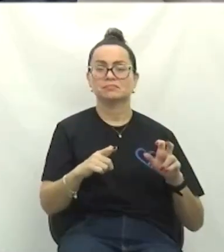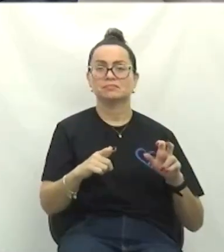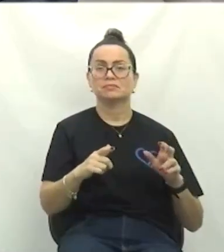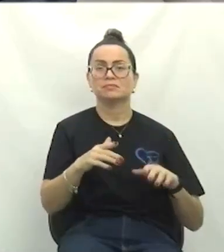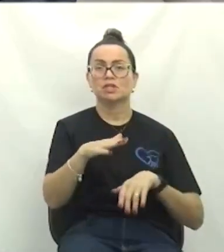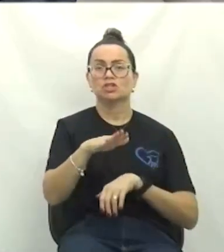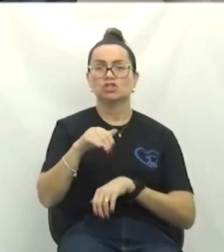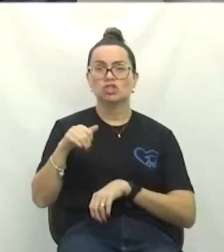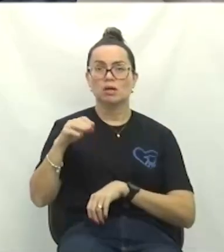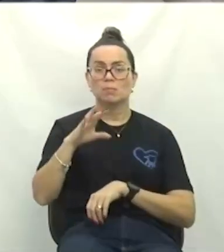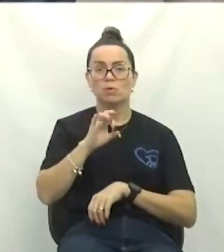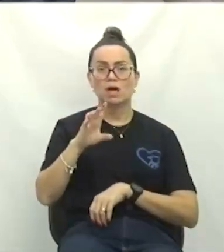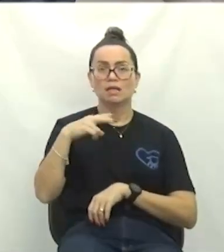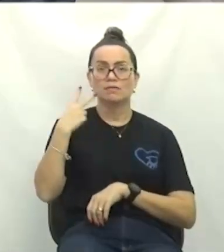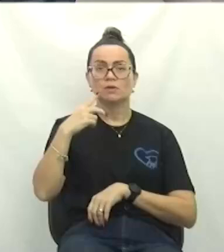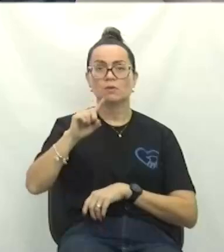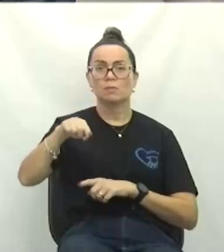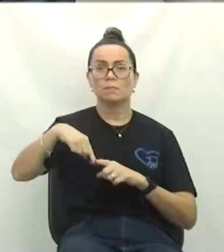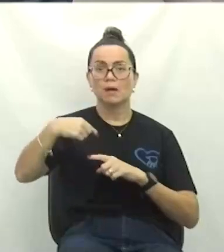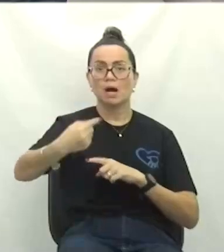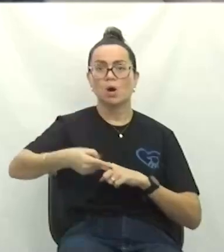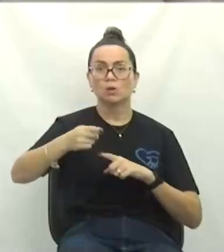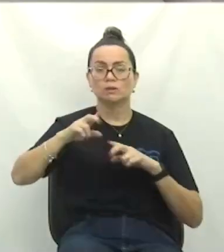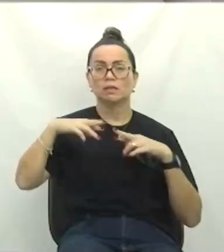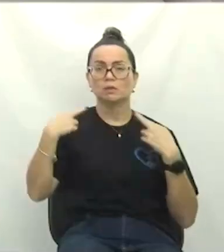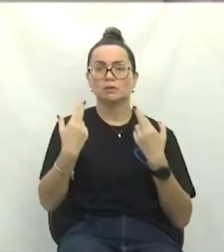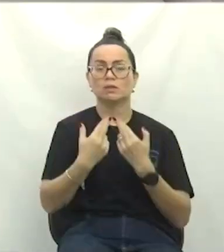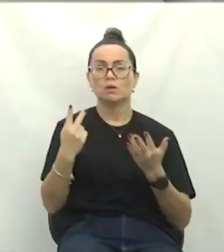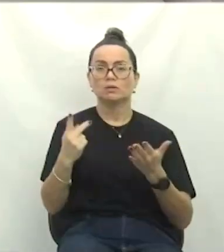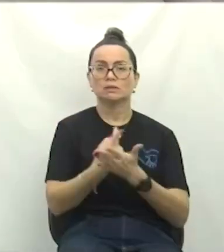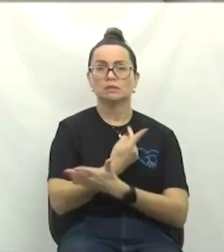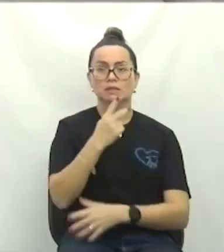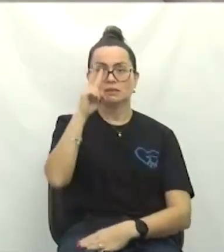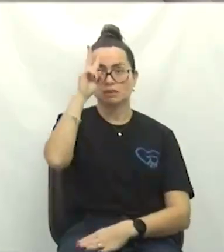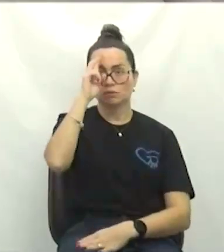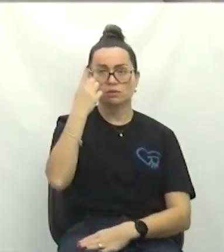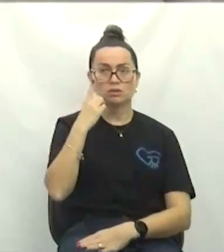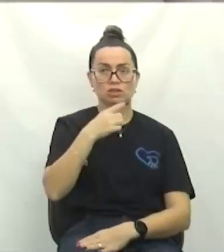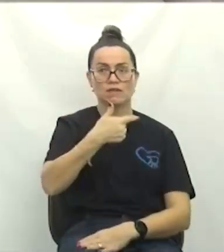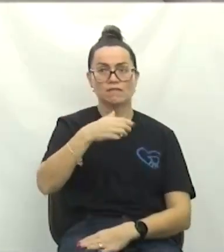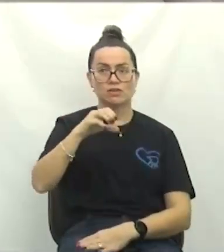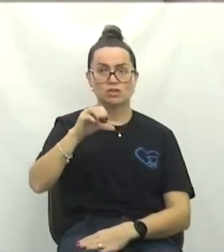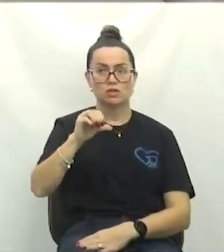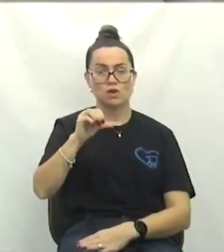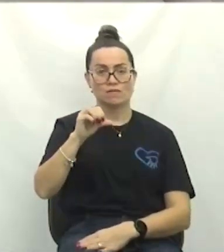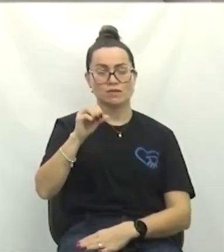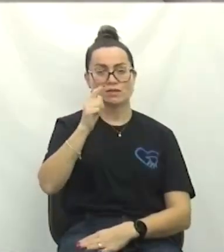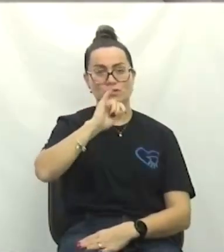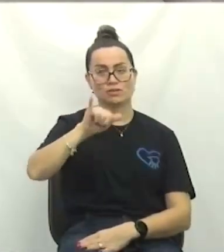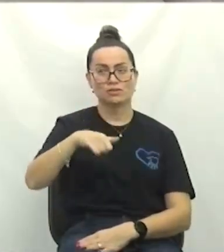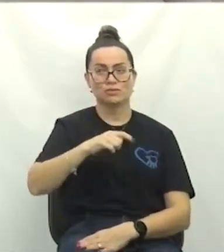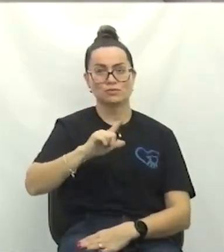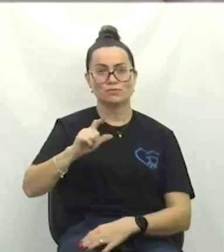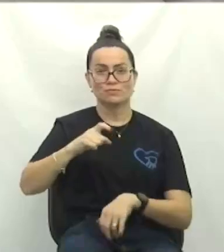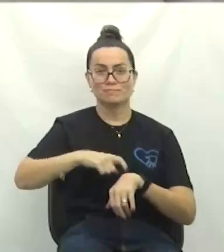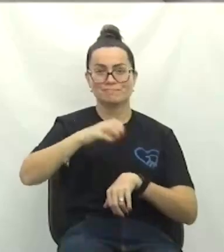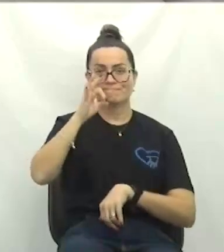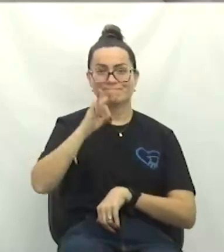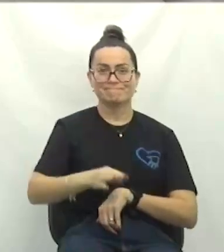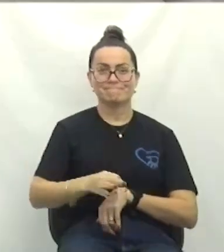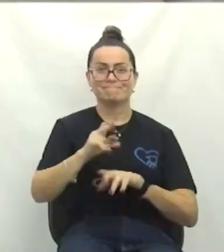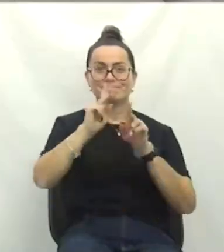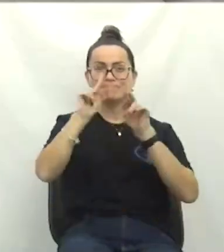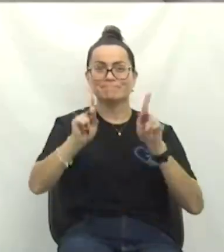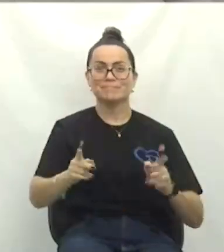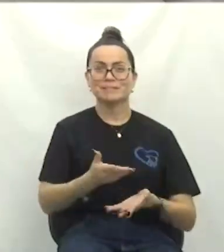senhores vereadores e vereadoras para a próxima sessão que ocorrerá na segunda-feira, dia 29 do sete, no horário regimental. Paz a